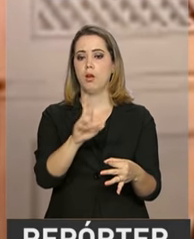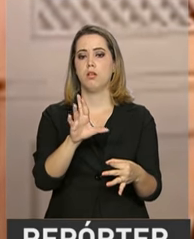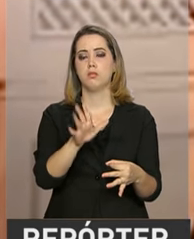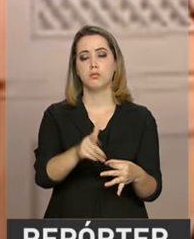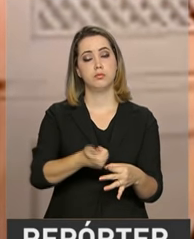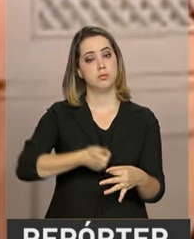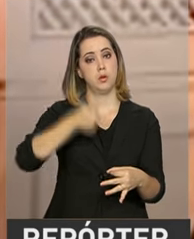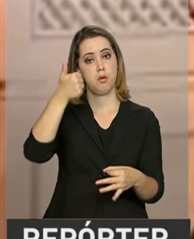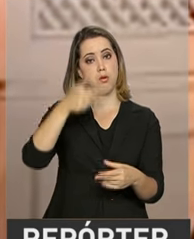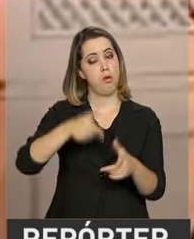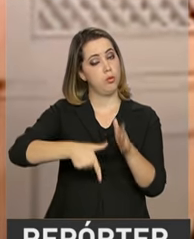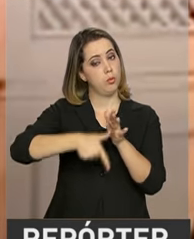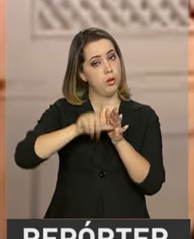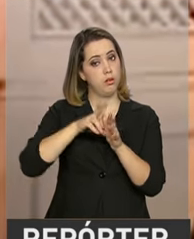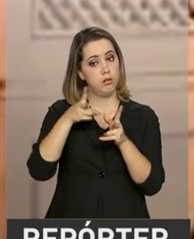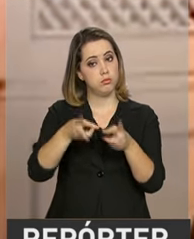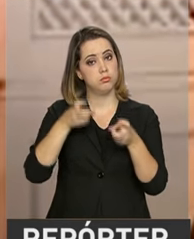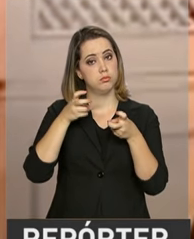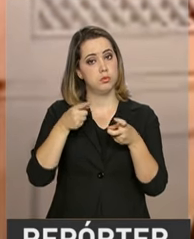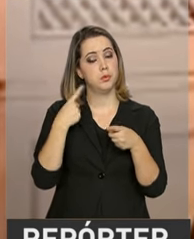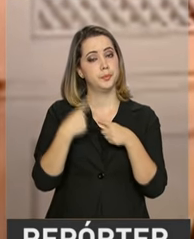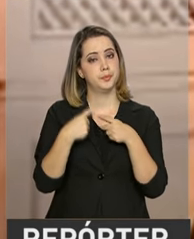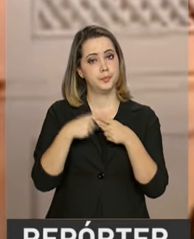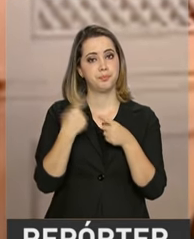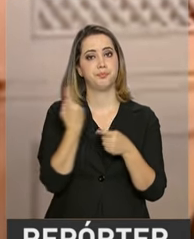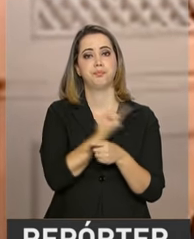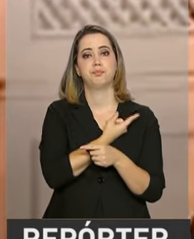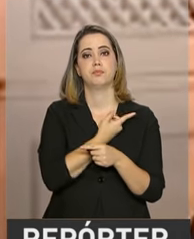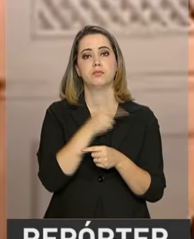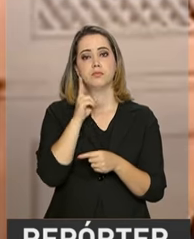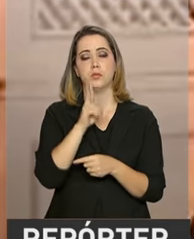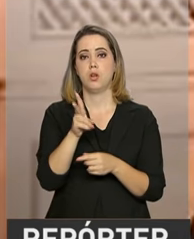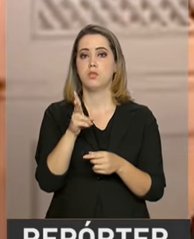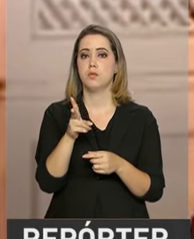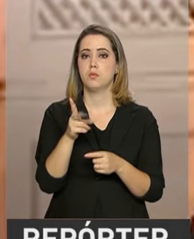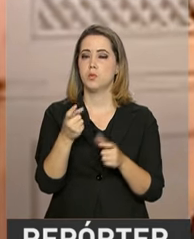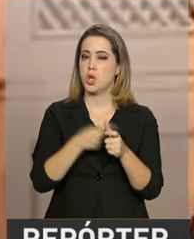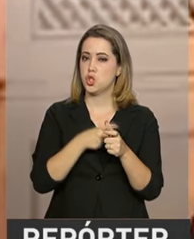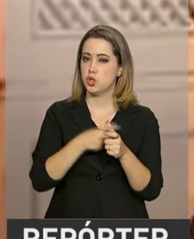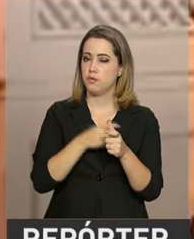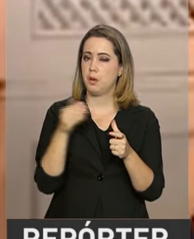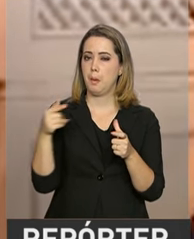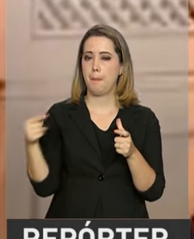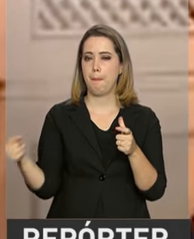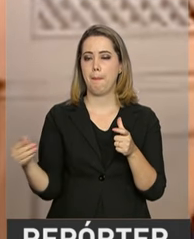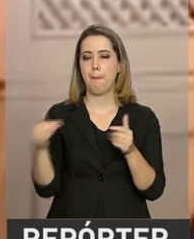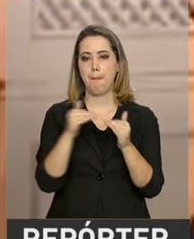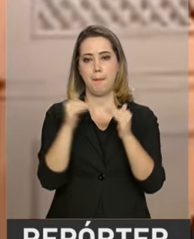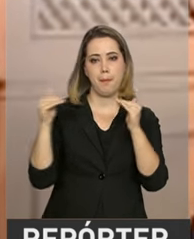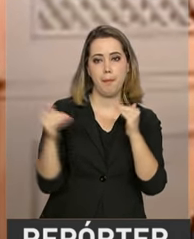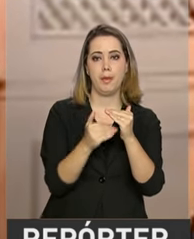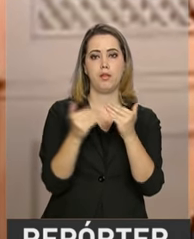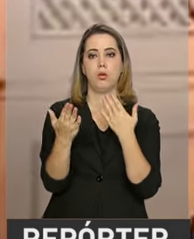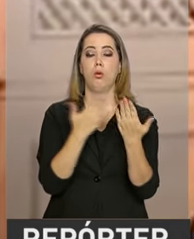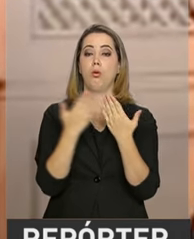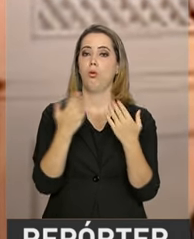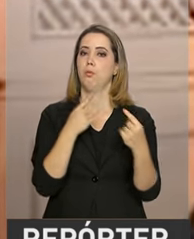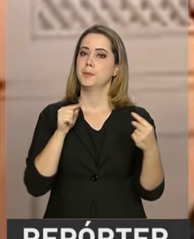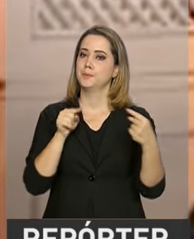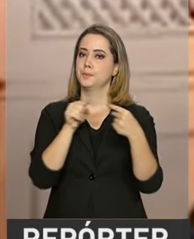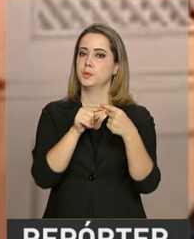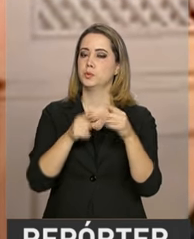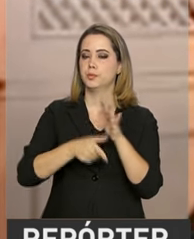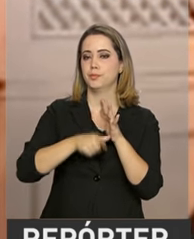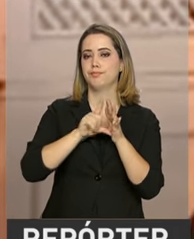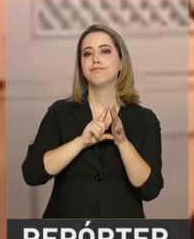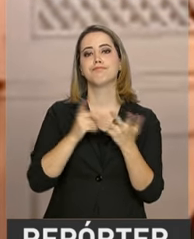melhor do que o previsto, pois realizamos um déficit menor do que a meta. Foi preciso um trabalho que